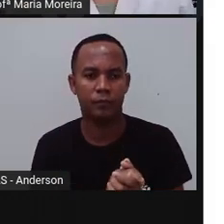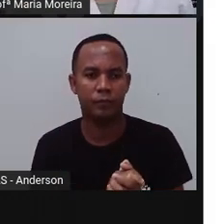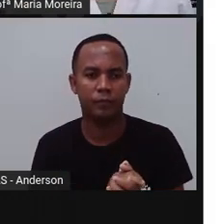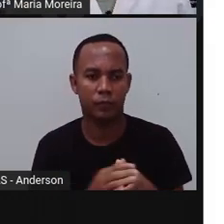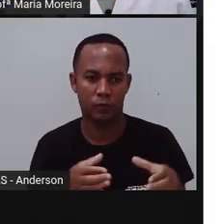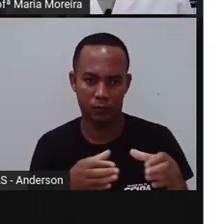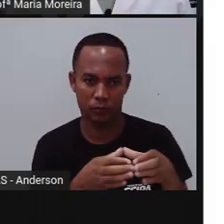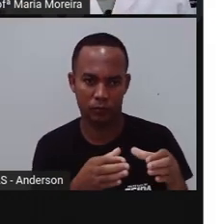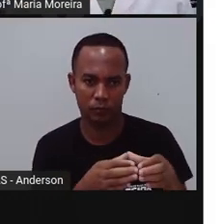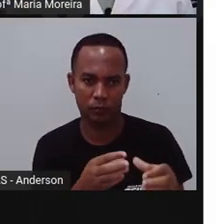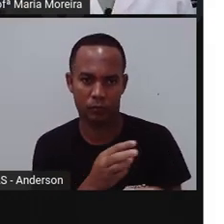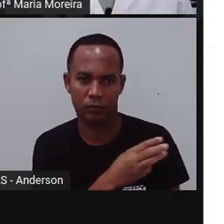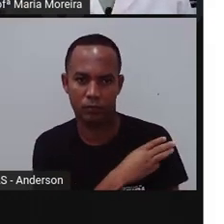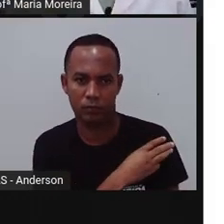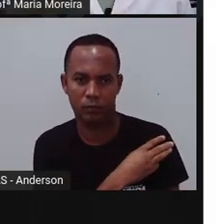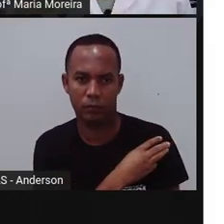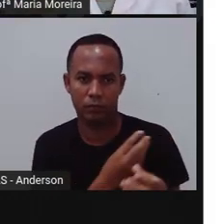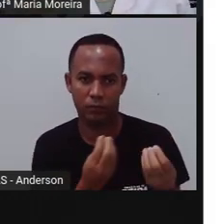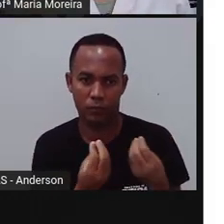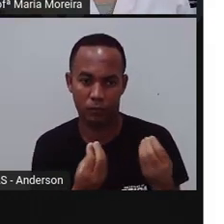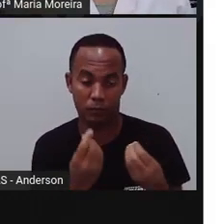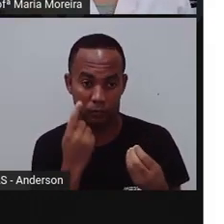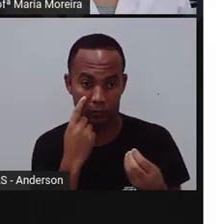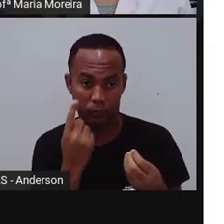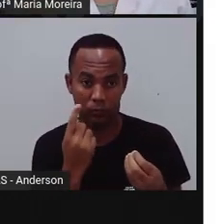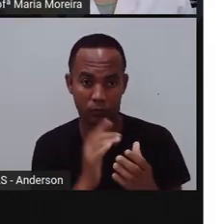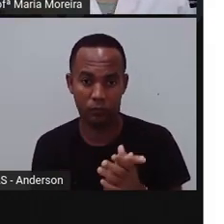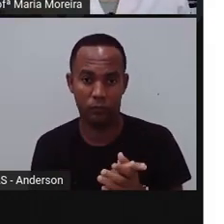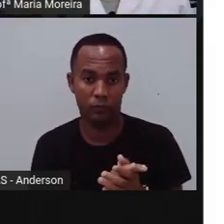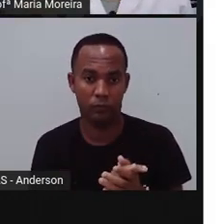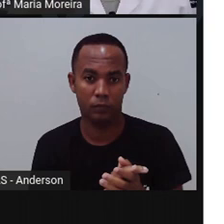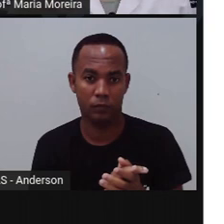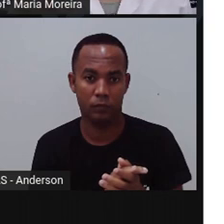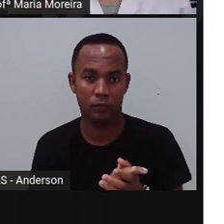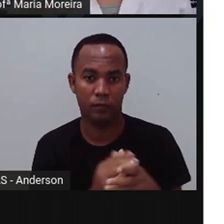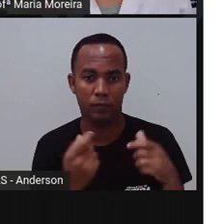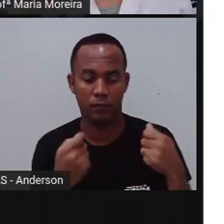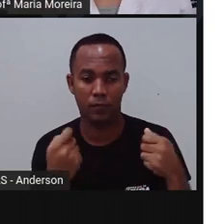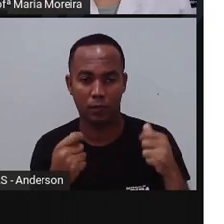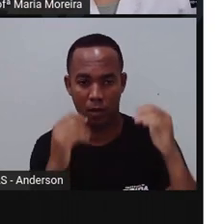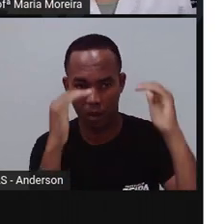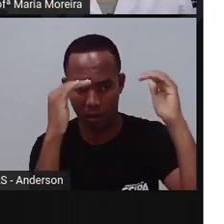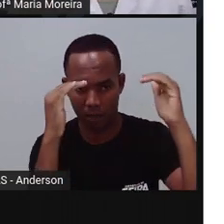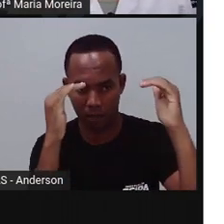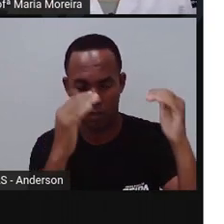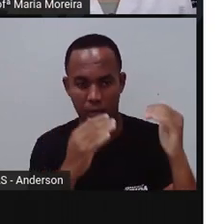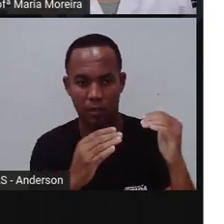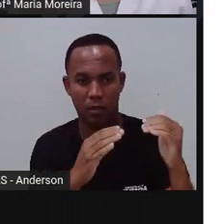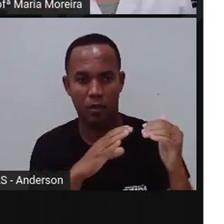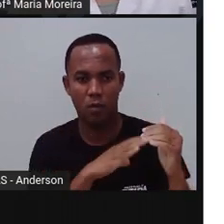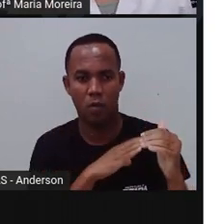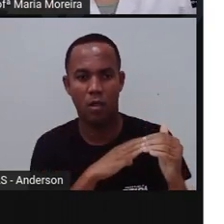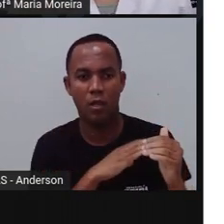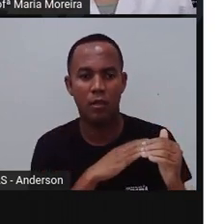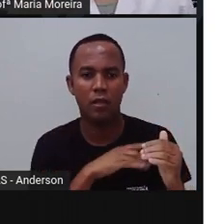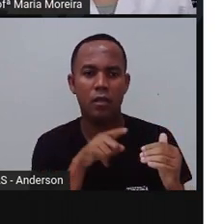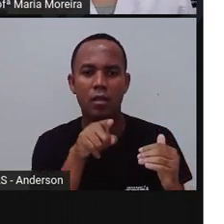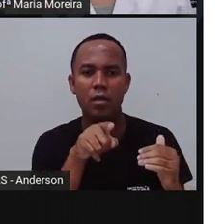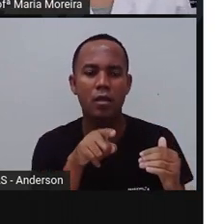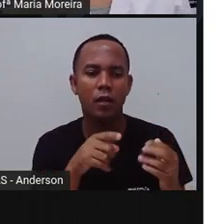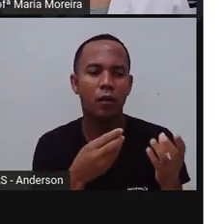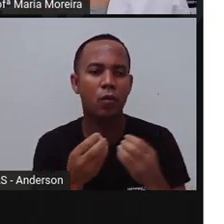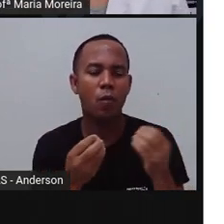ano. Bom, não é isso? Porque eu sei que todo mundo que está me ouvindo aqui agora respeita o coleguinha. E o nome disso é o quê?